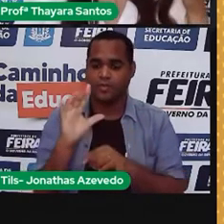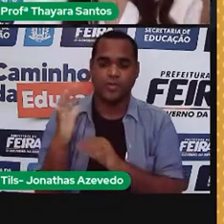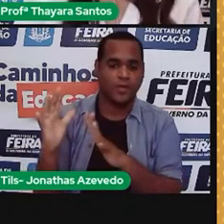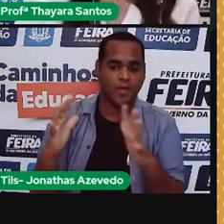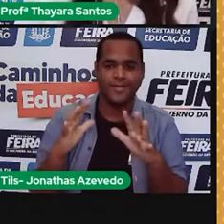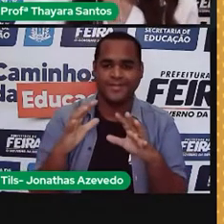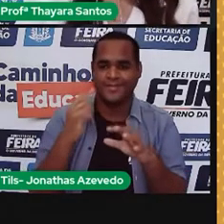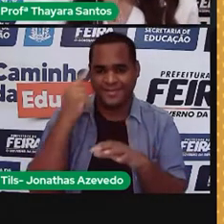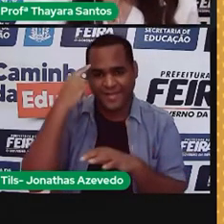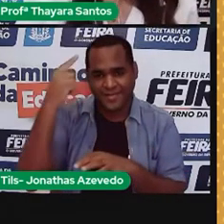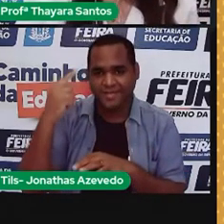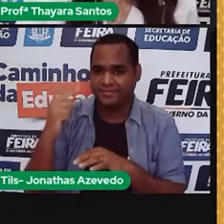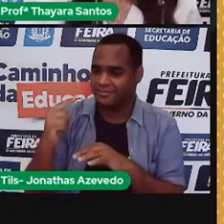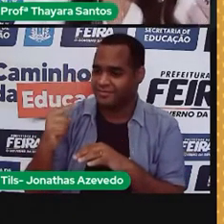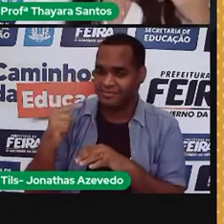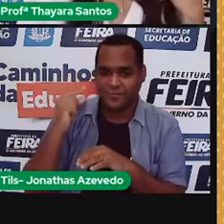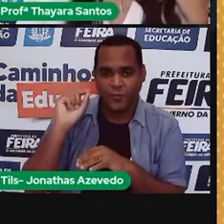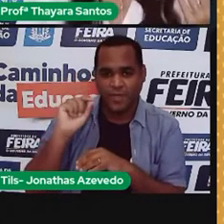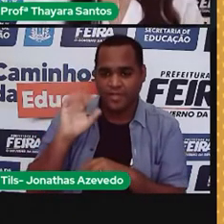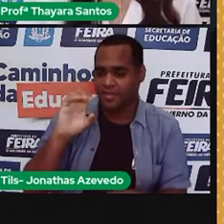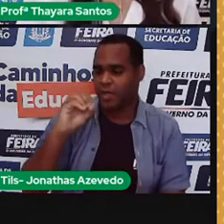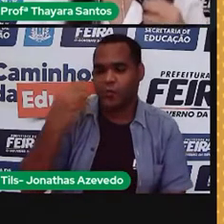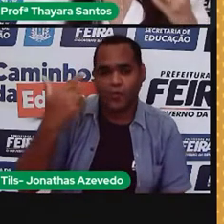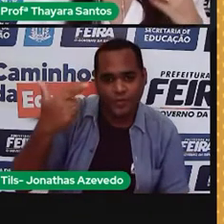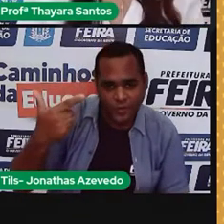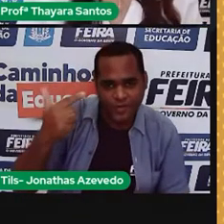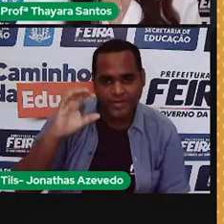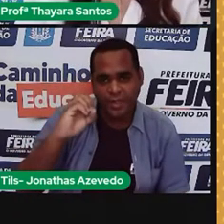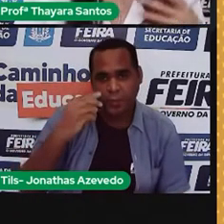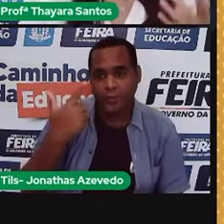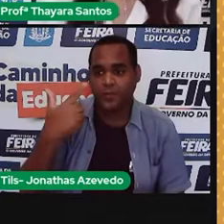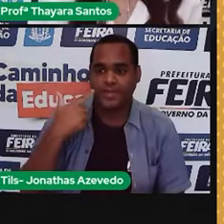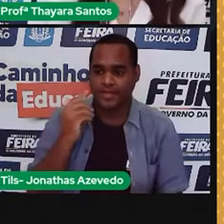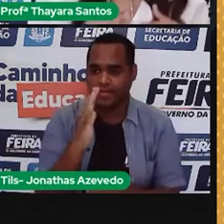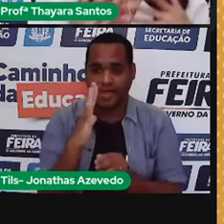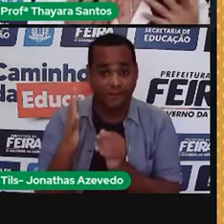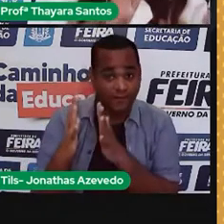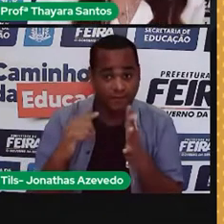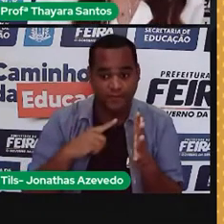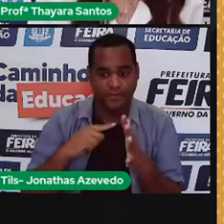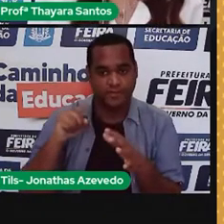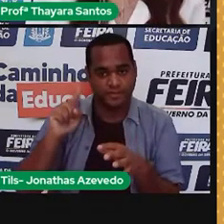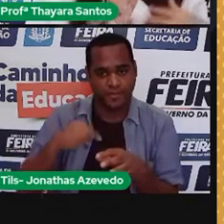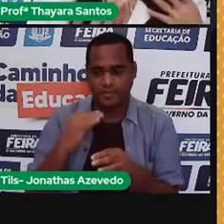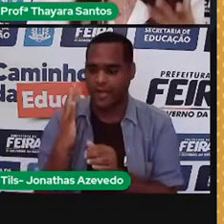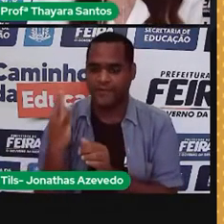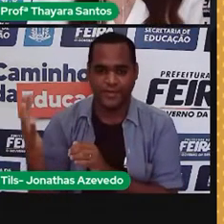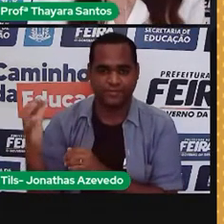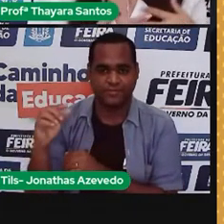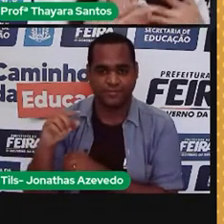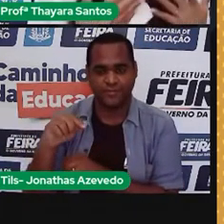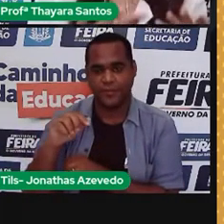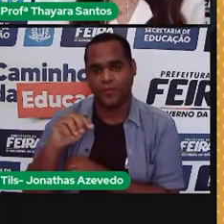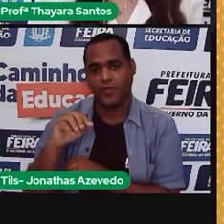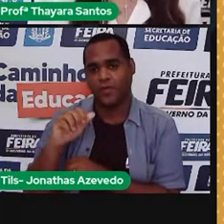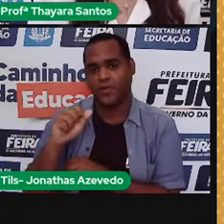Quem lembra aí o que é a fotossíntese? É aquele processo que os organismos, que a gente chama de autotróficos, ou